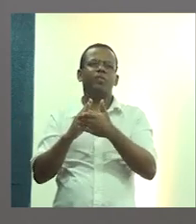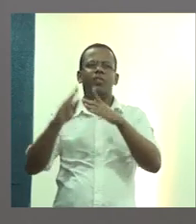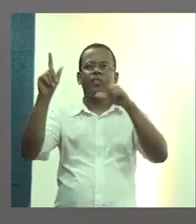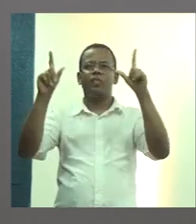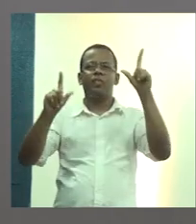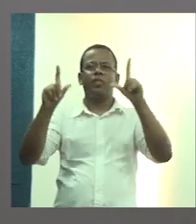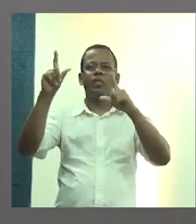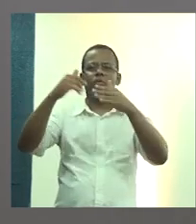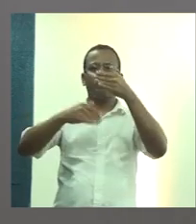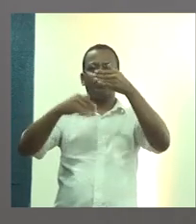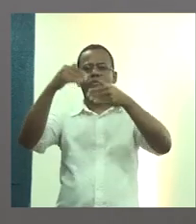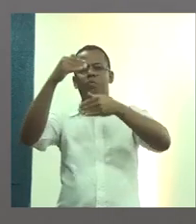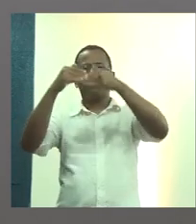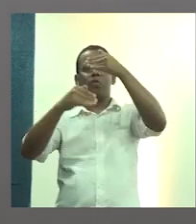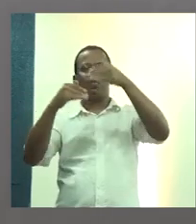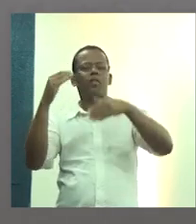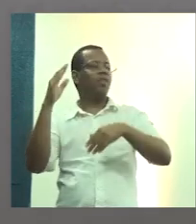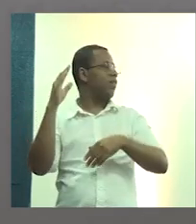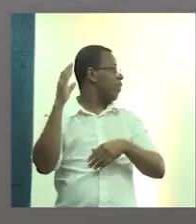às pressas para